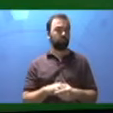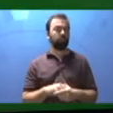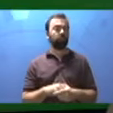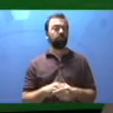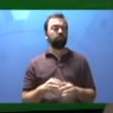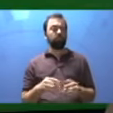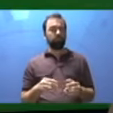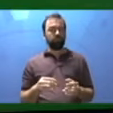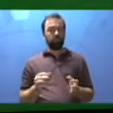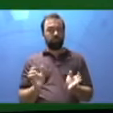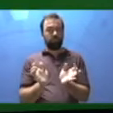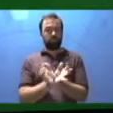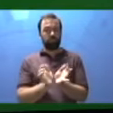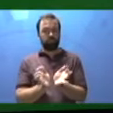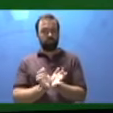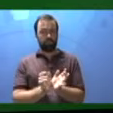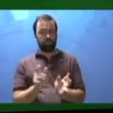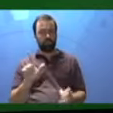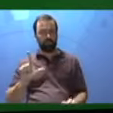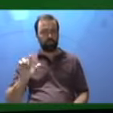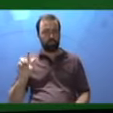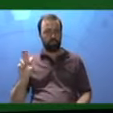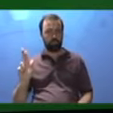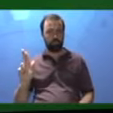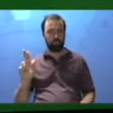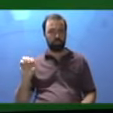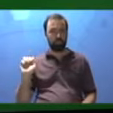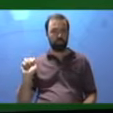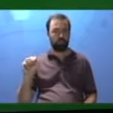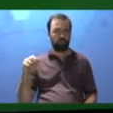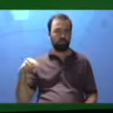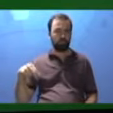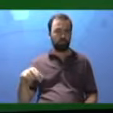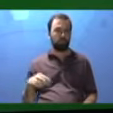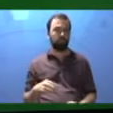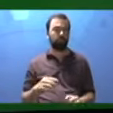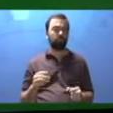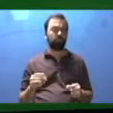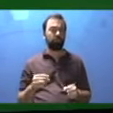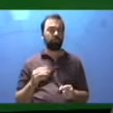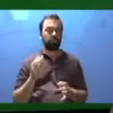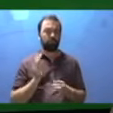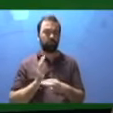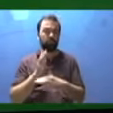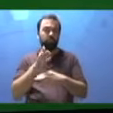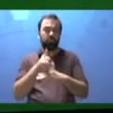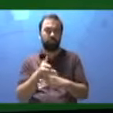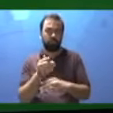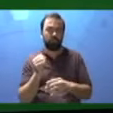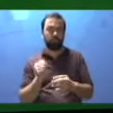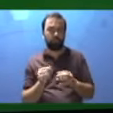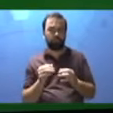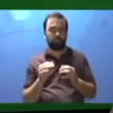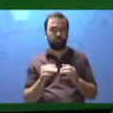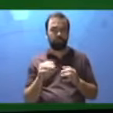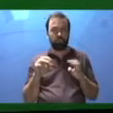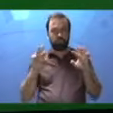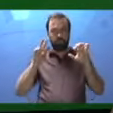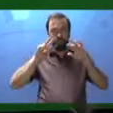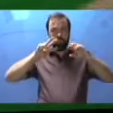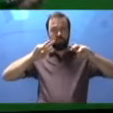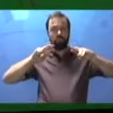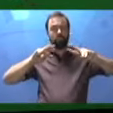A turma do Luan foi conhecer o Museu de Arte e Cultura Indígena. Nesse museu,